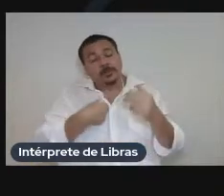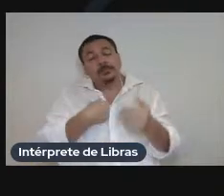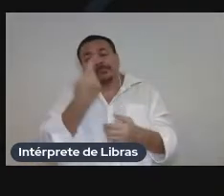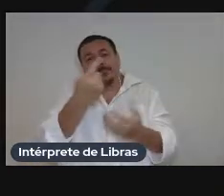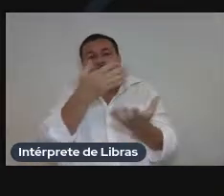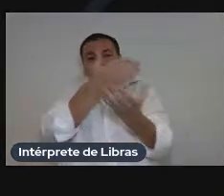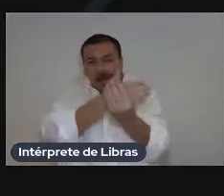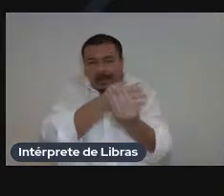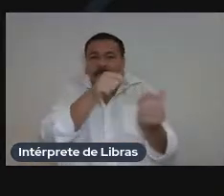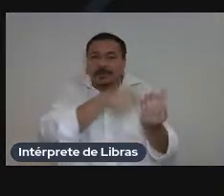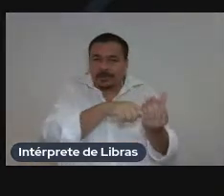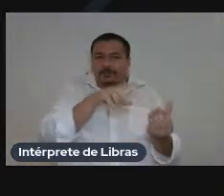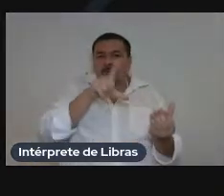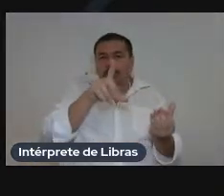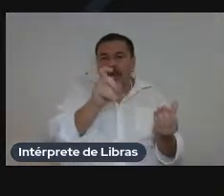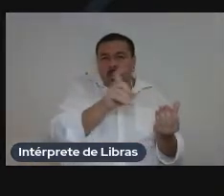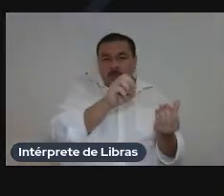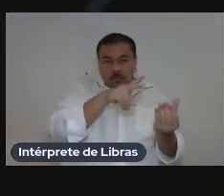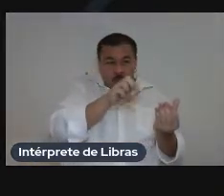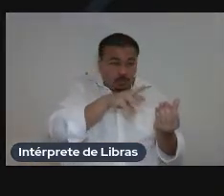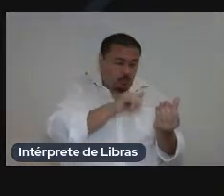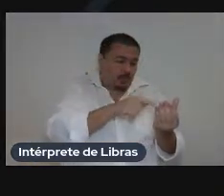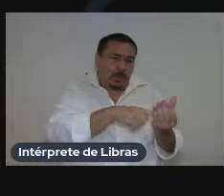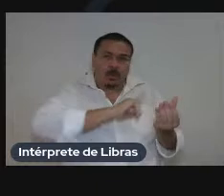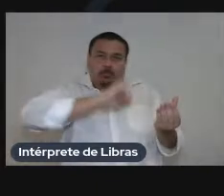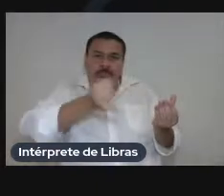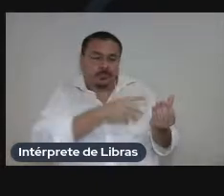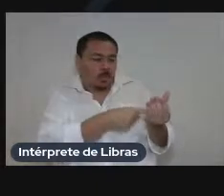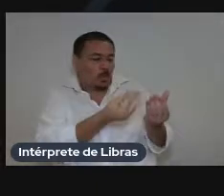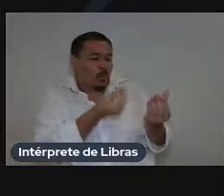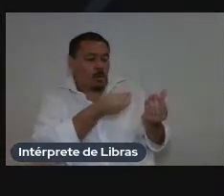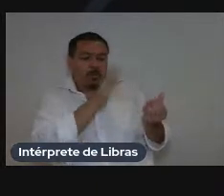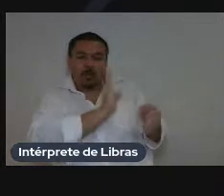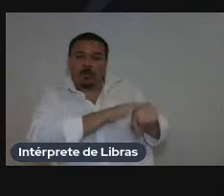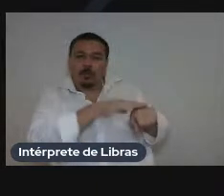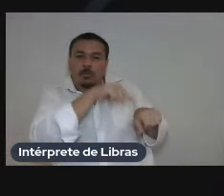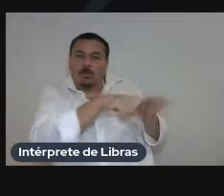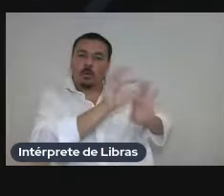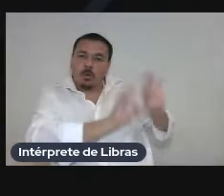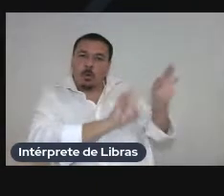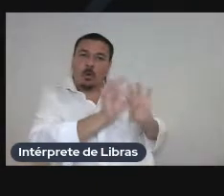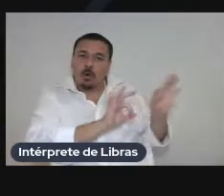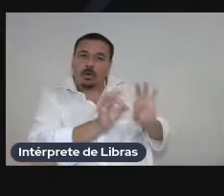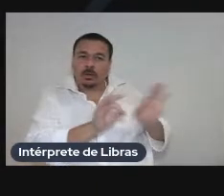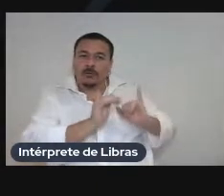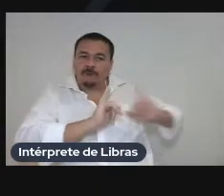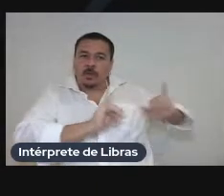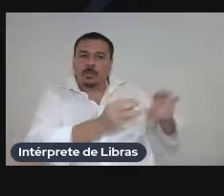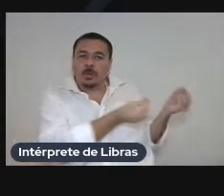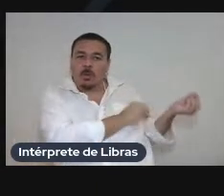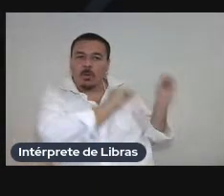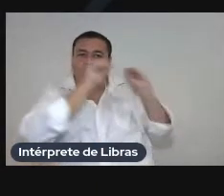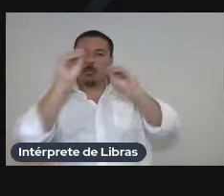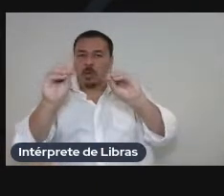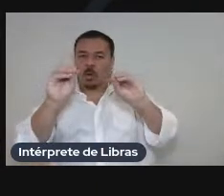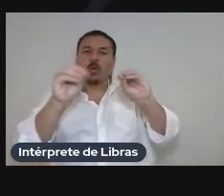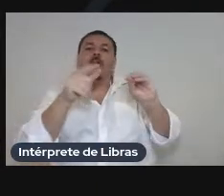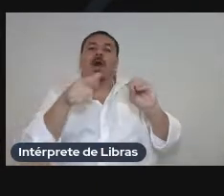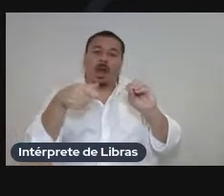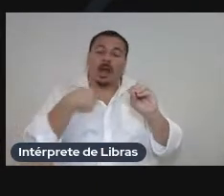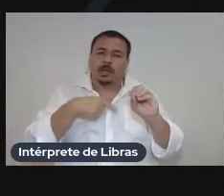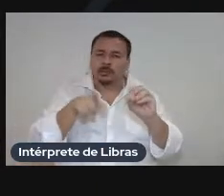como base para entender como é que ele organizava essas informações e aqui nós temos um trecho um